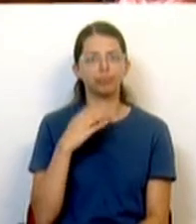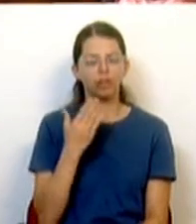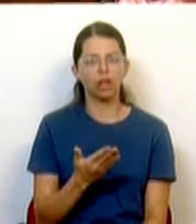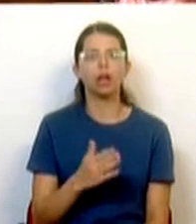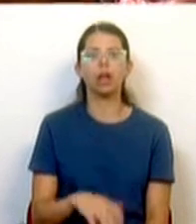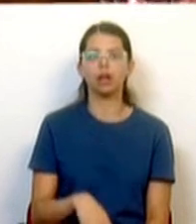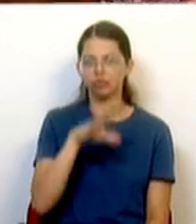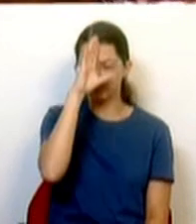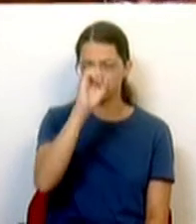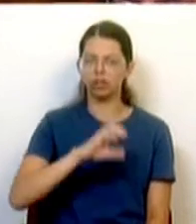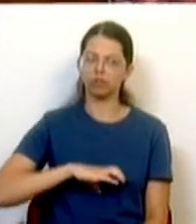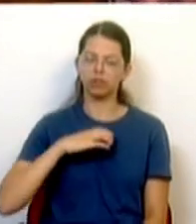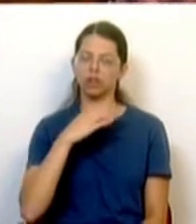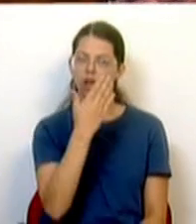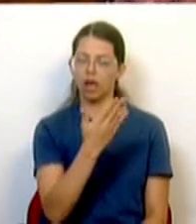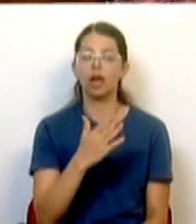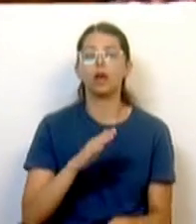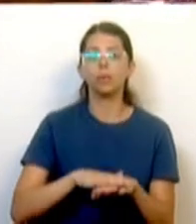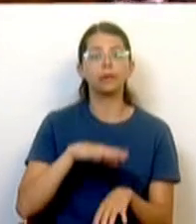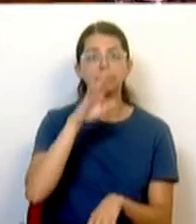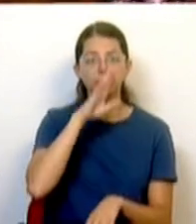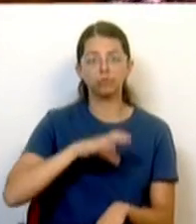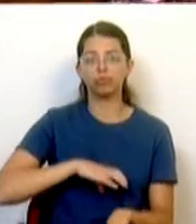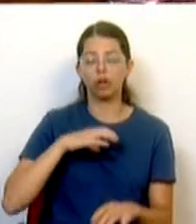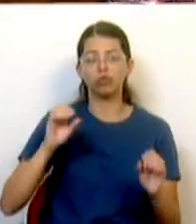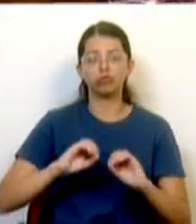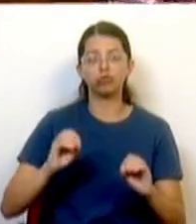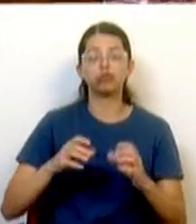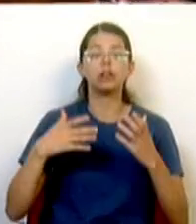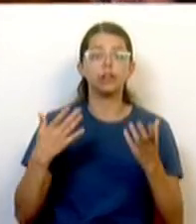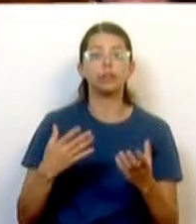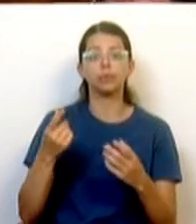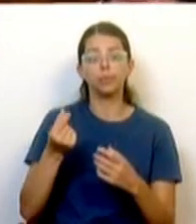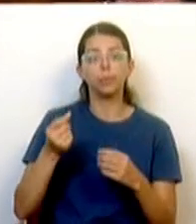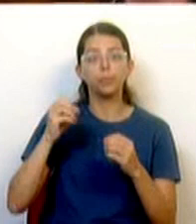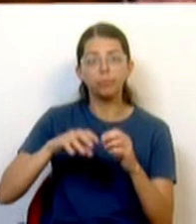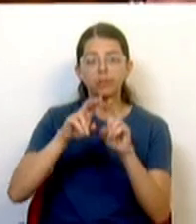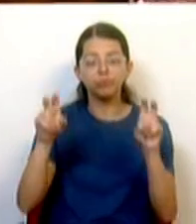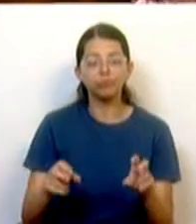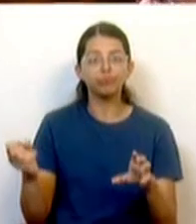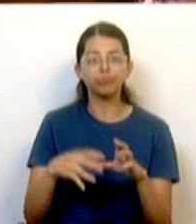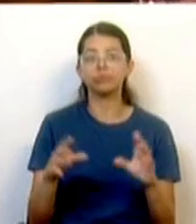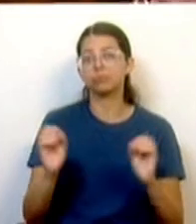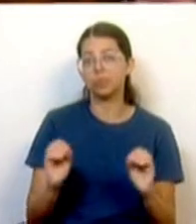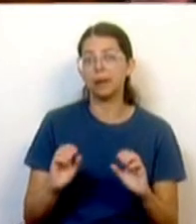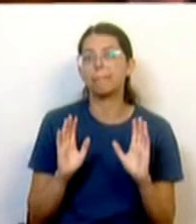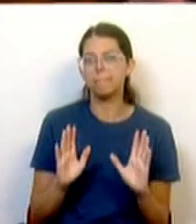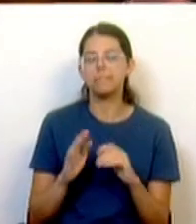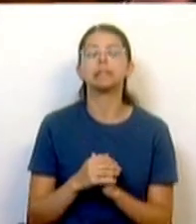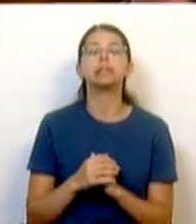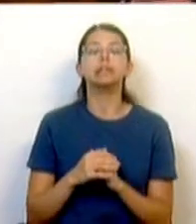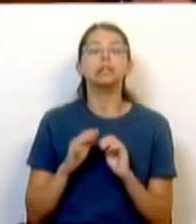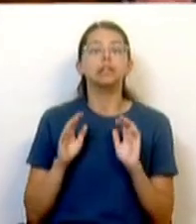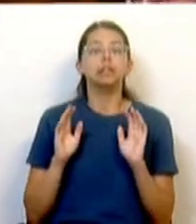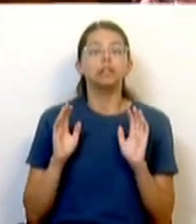confiança no Estado. De outra forma, não depositariam as suas poupanças em certificados da Forra. Mas é certo é que